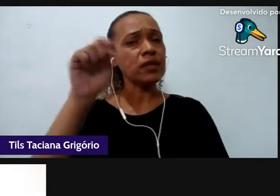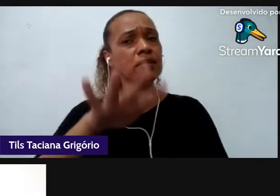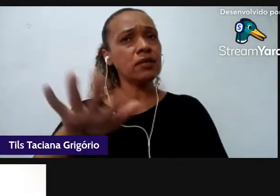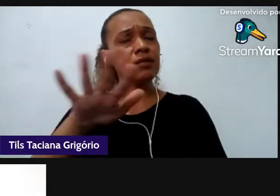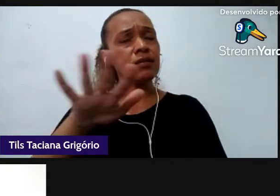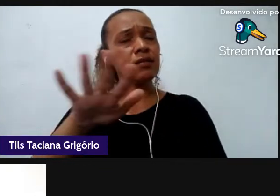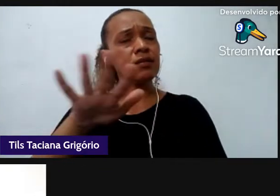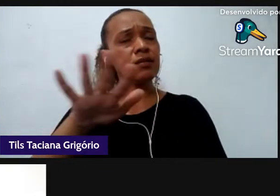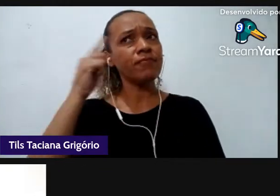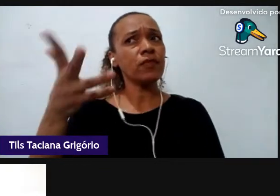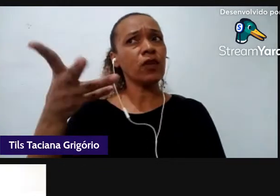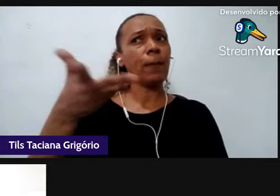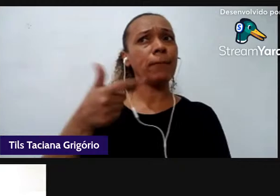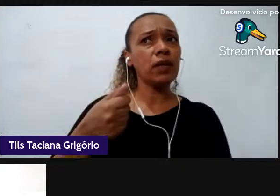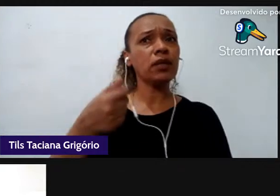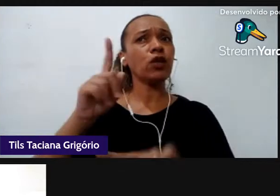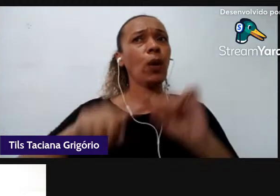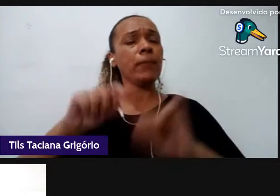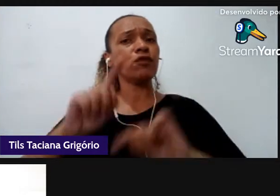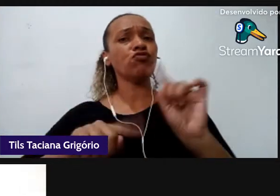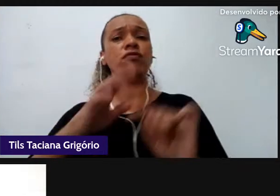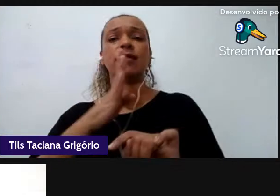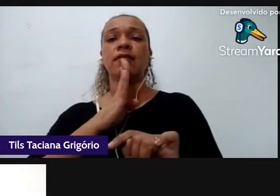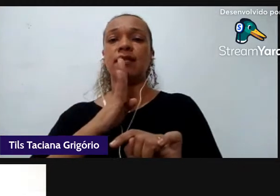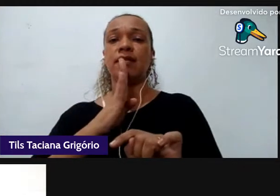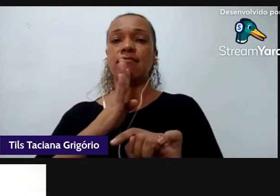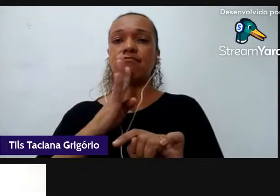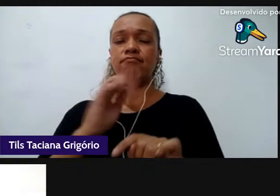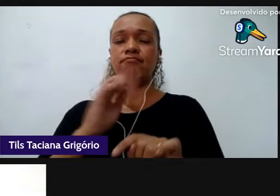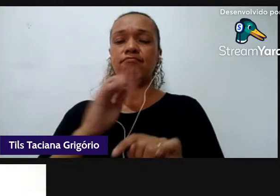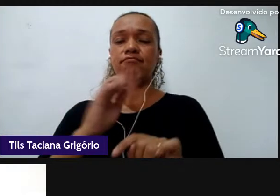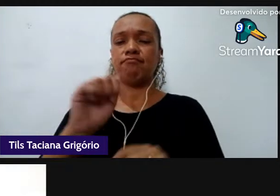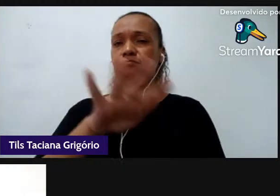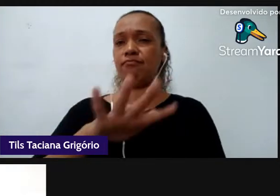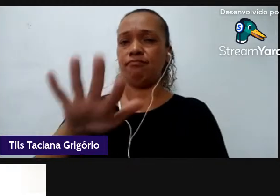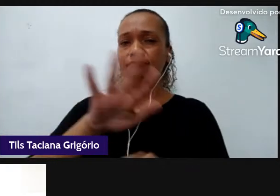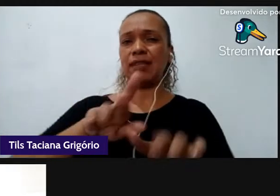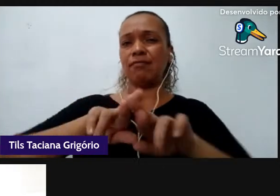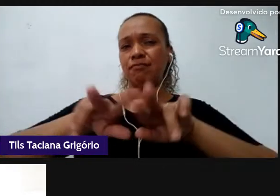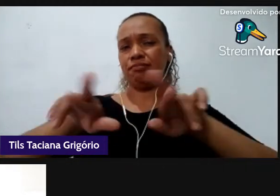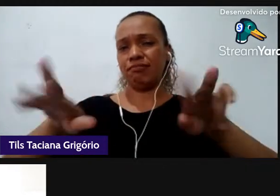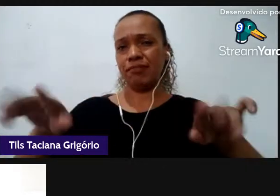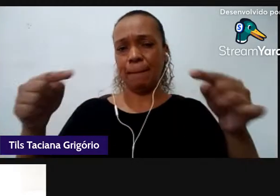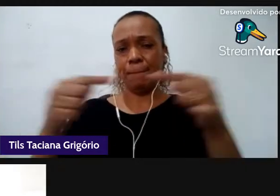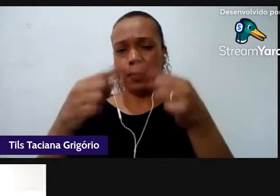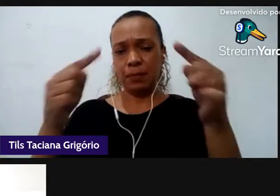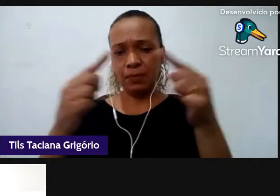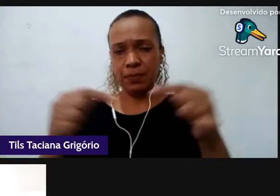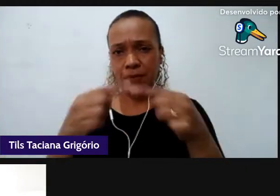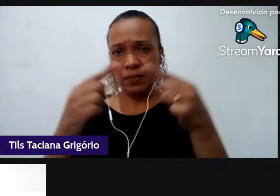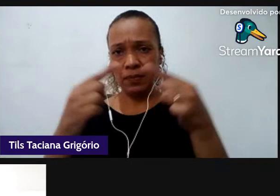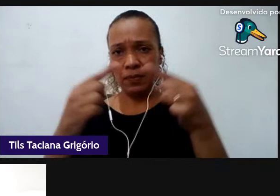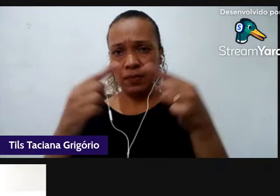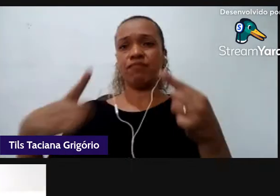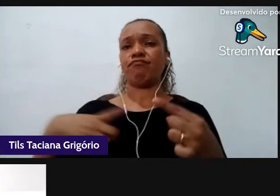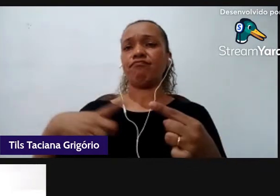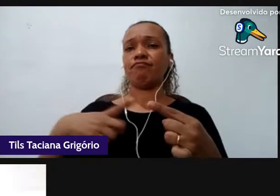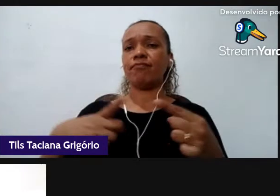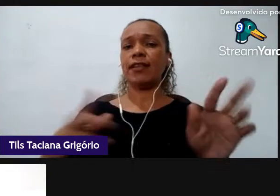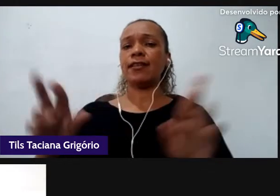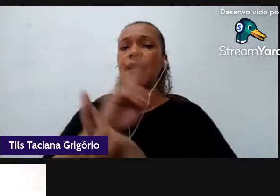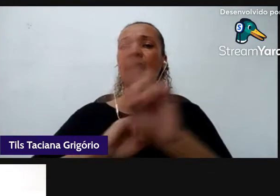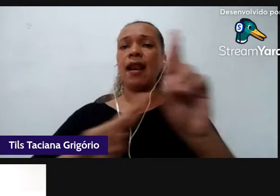de conhecimento que perpassam uma área todos aqueles componentes da área eu tenho essa relação interdisciplinar muito mais